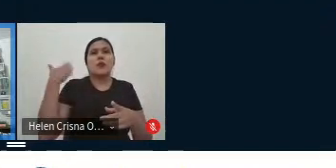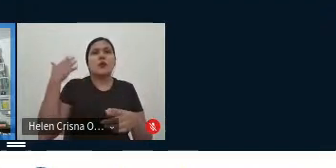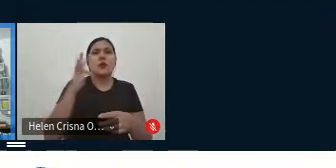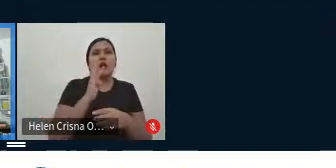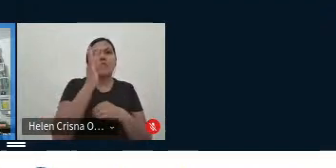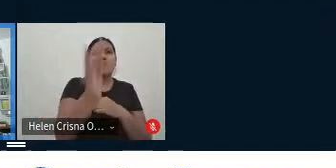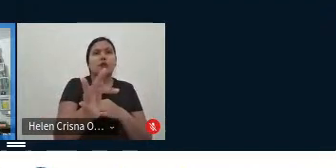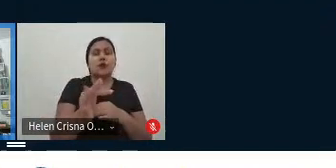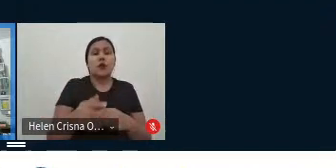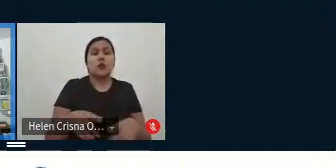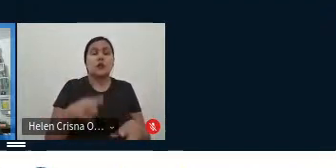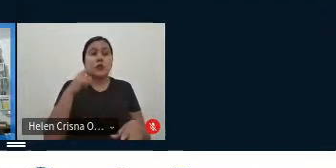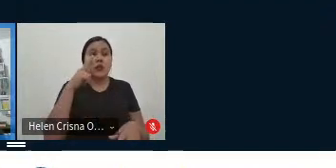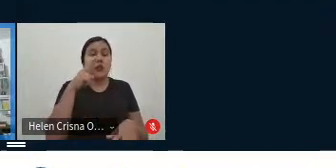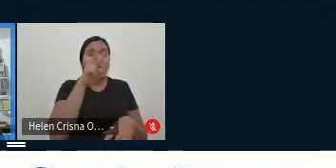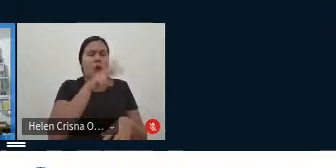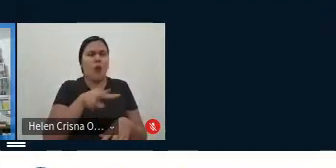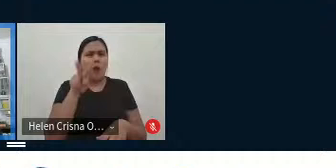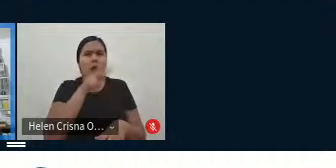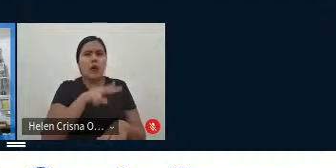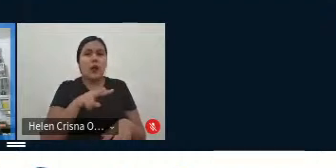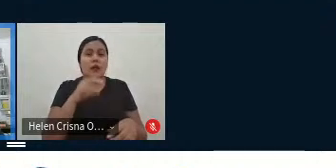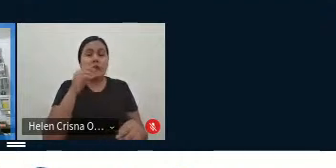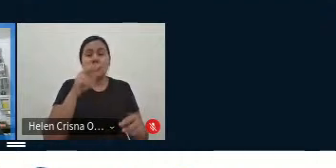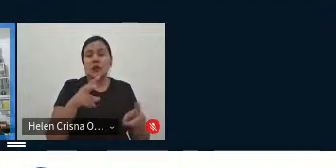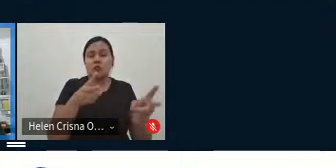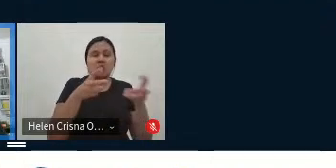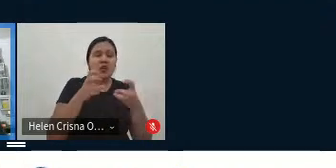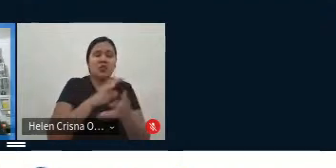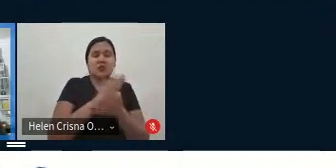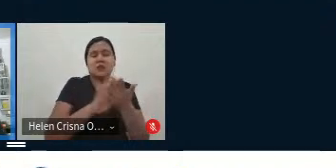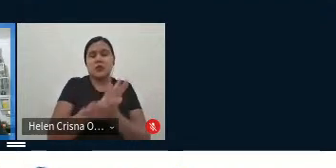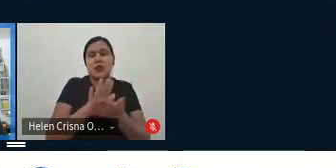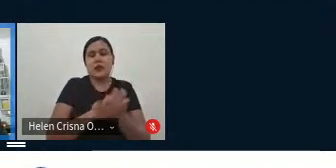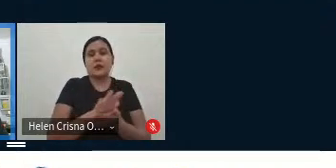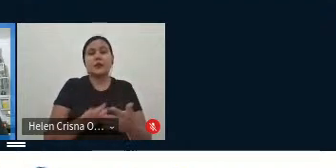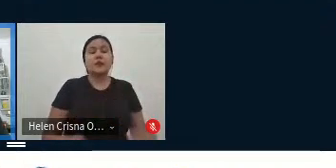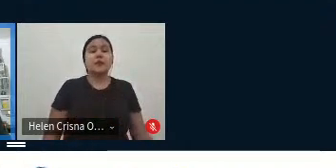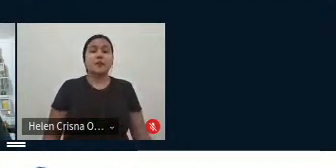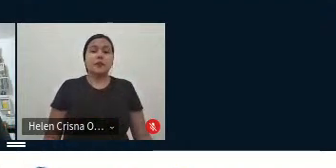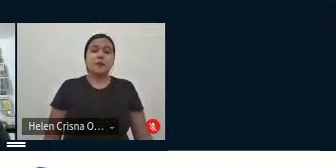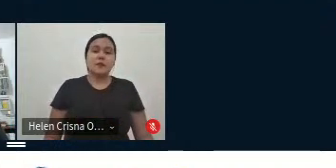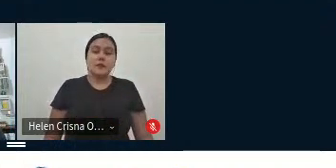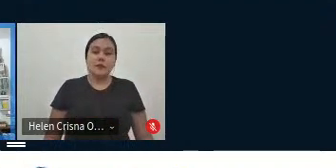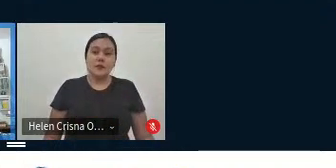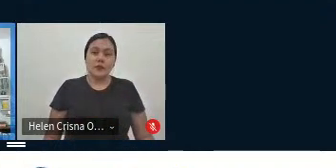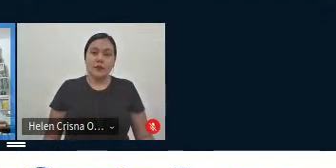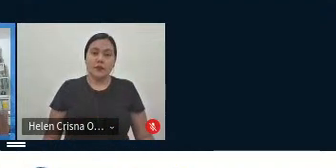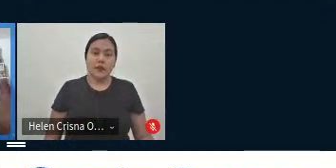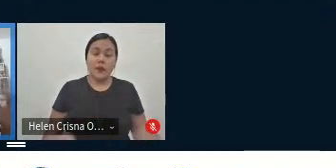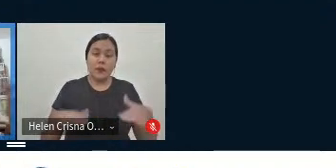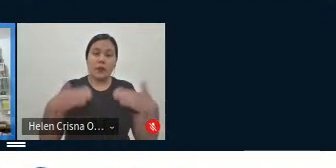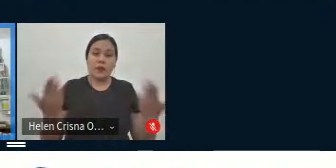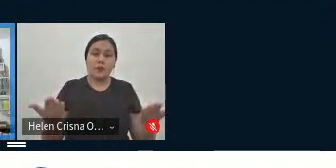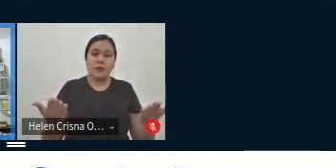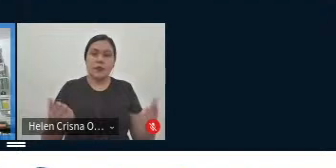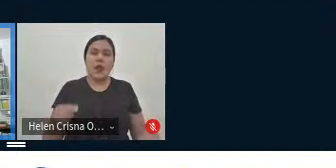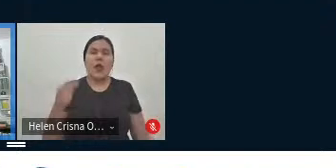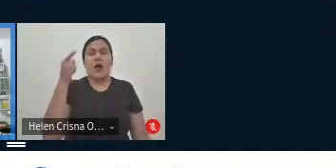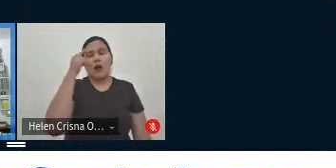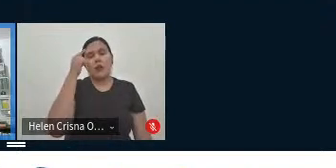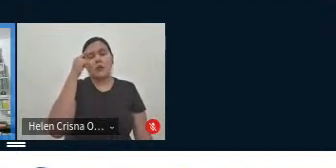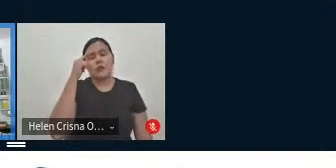você tem que ter um olhar muito apurado, porque senão passa. E isso faz todo sentido na hora de ler o texto. Então, pensando